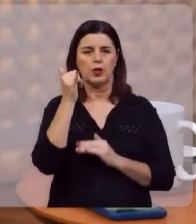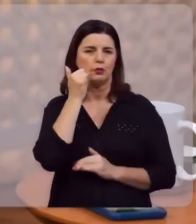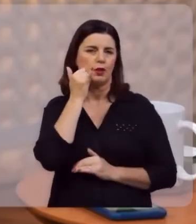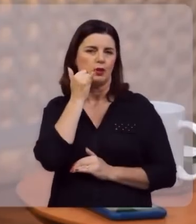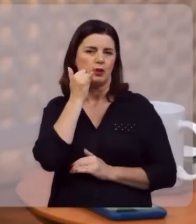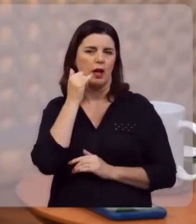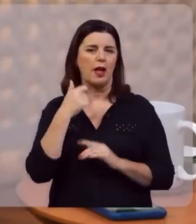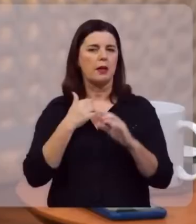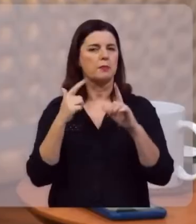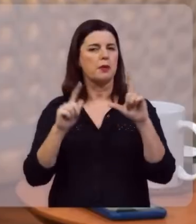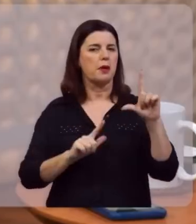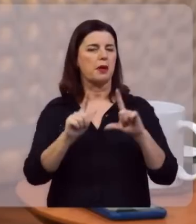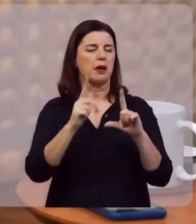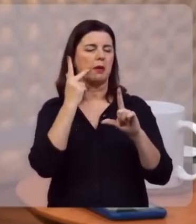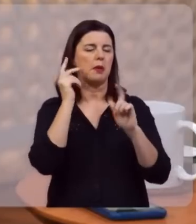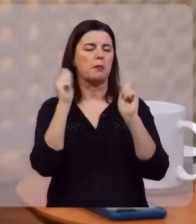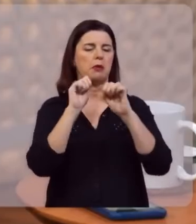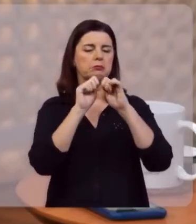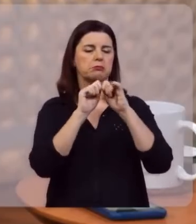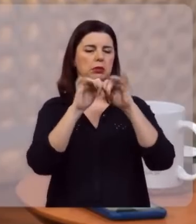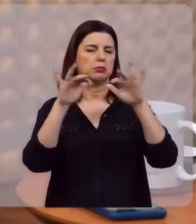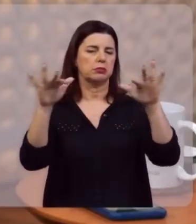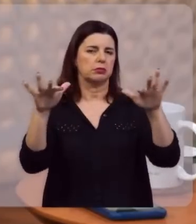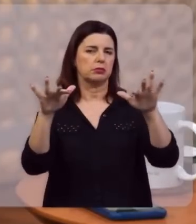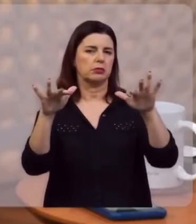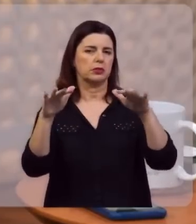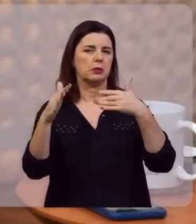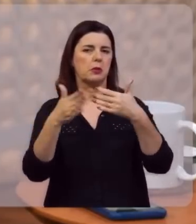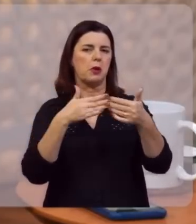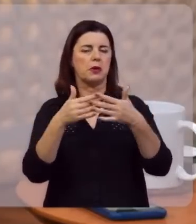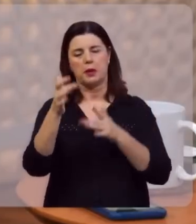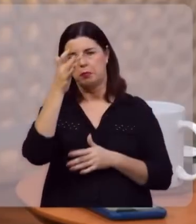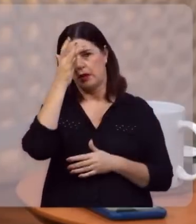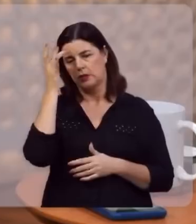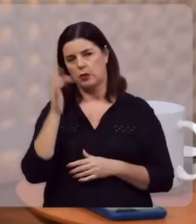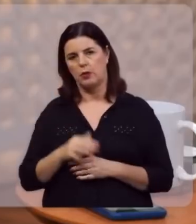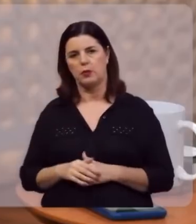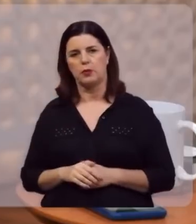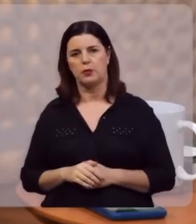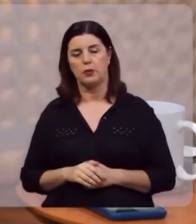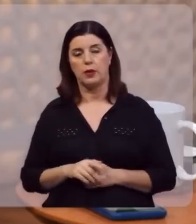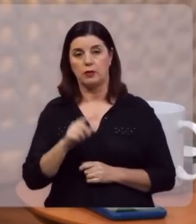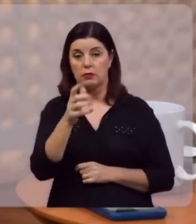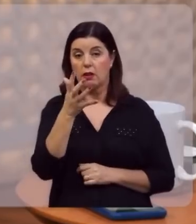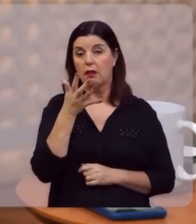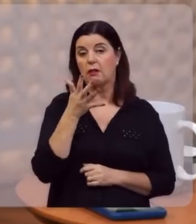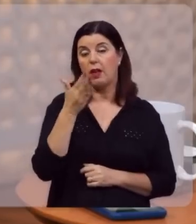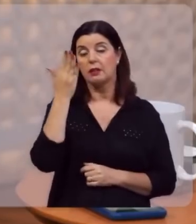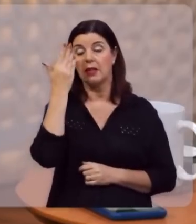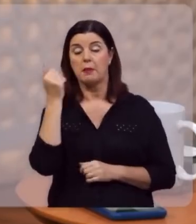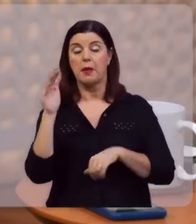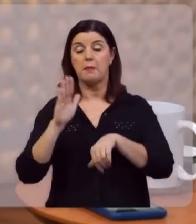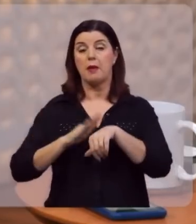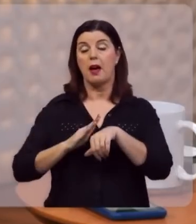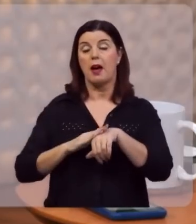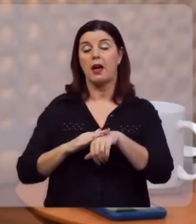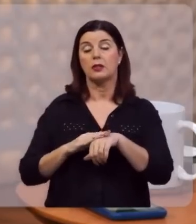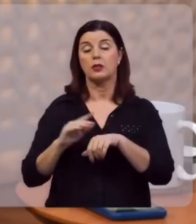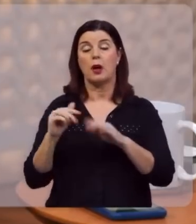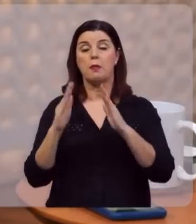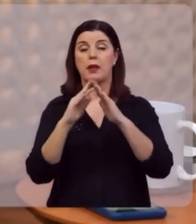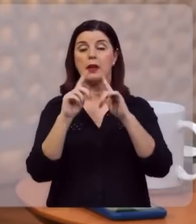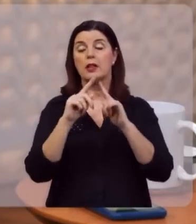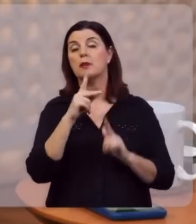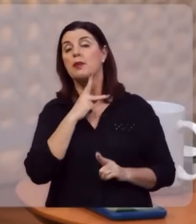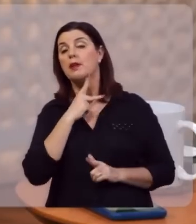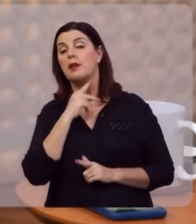no seu telefone, esse programa, para você poder, compartilhar, com quem você quiser, se você quer, saber um pouquinho mais, sobre